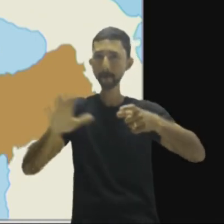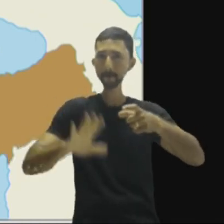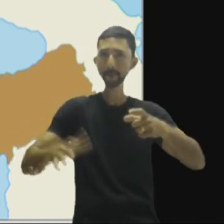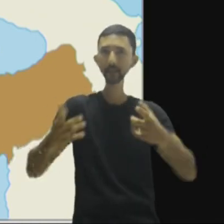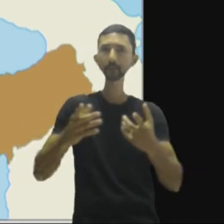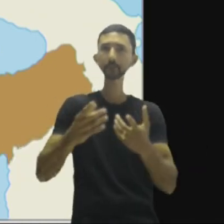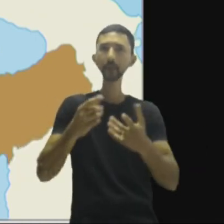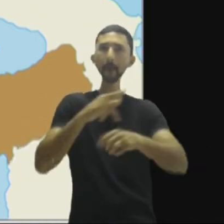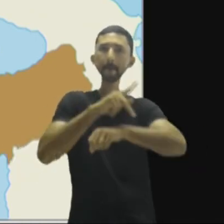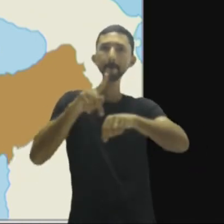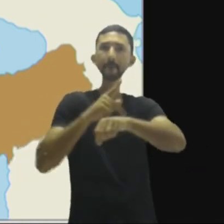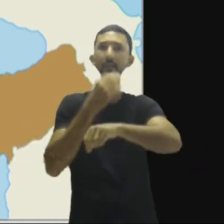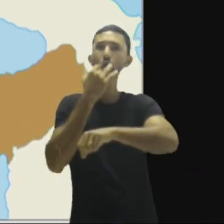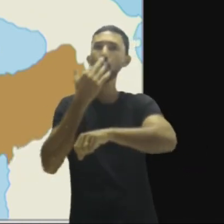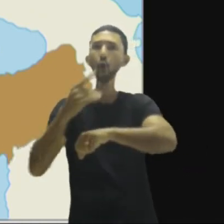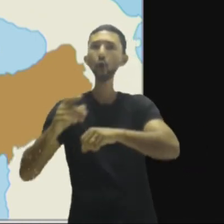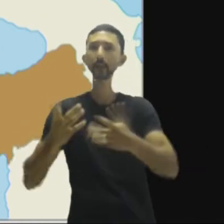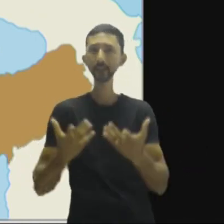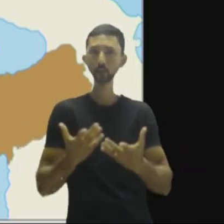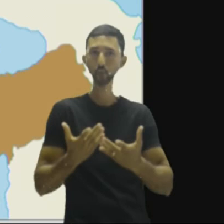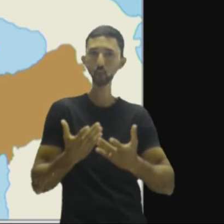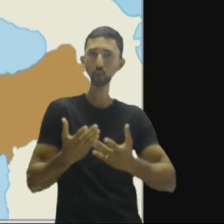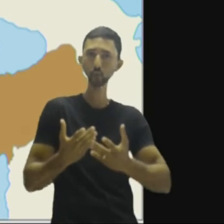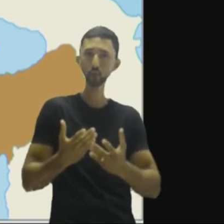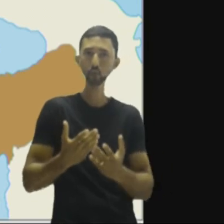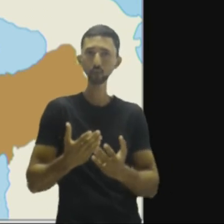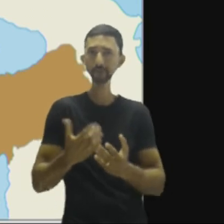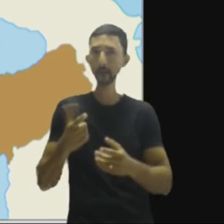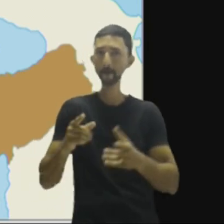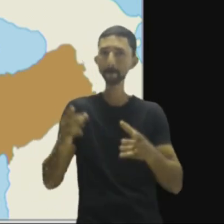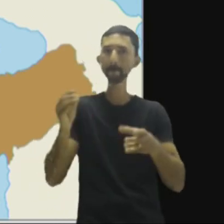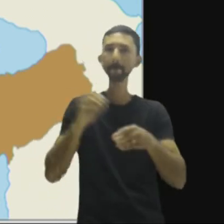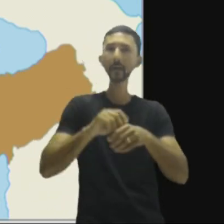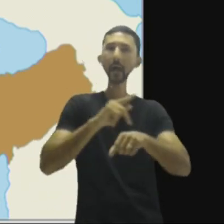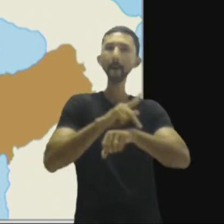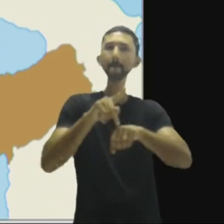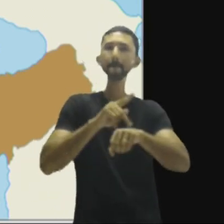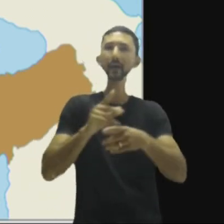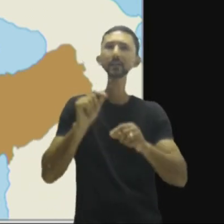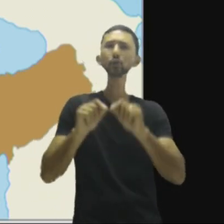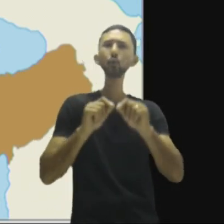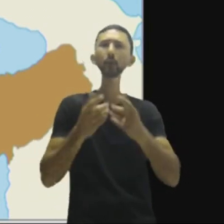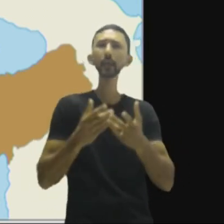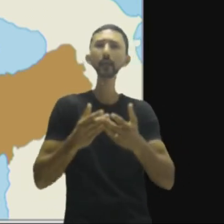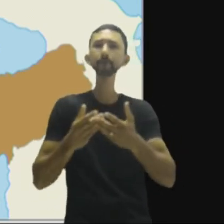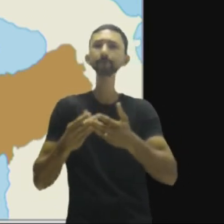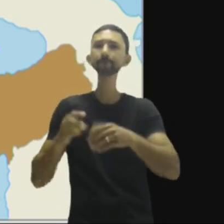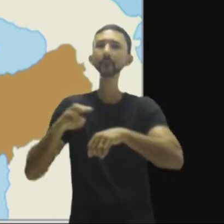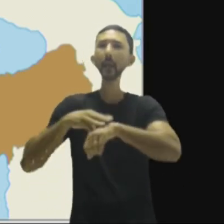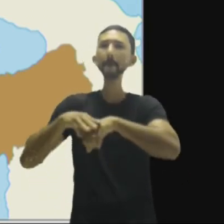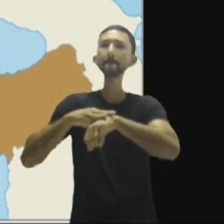coloridos, só não faz parte da União Europeia esses em marrom, que compreende a